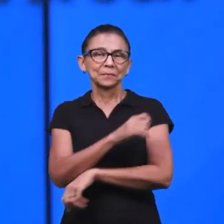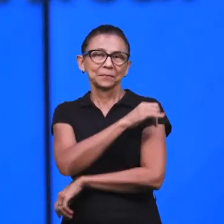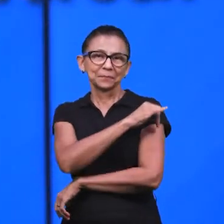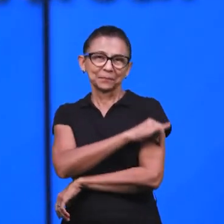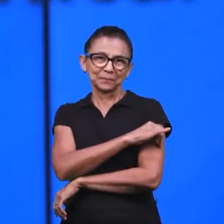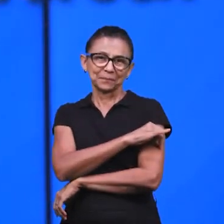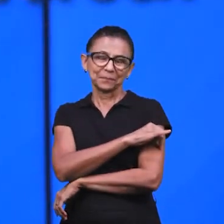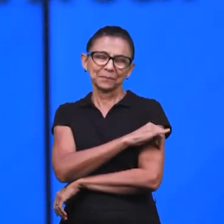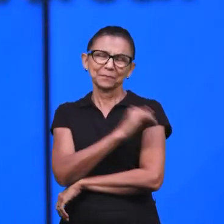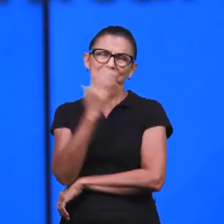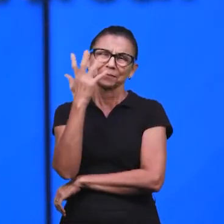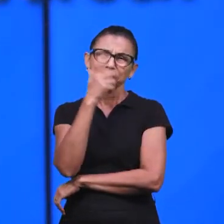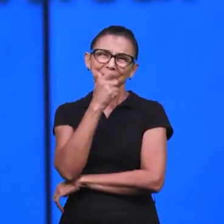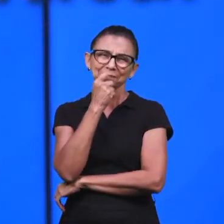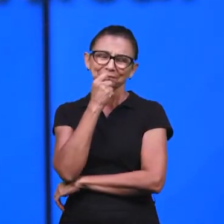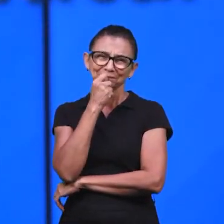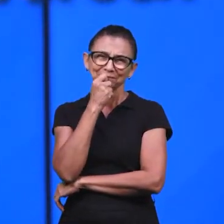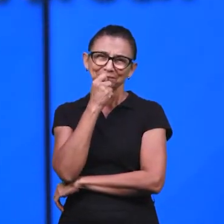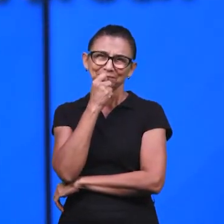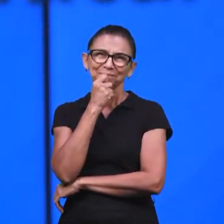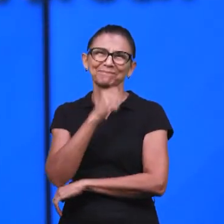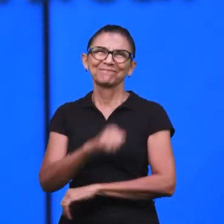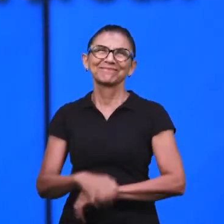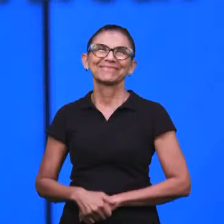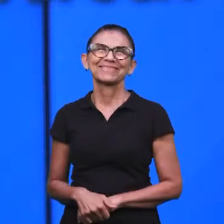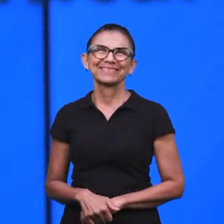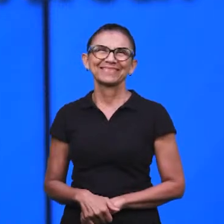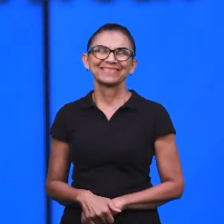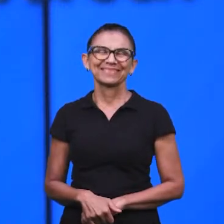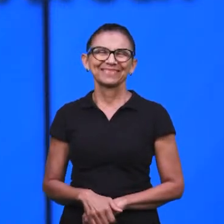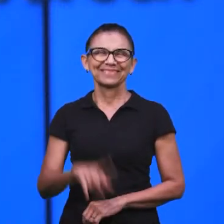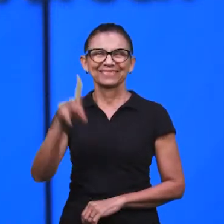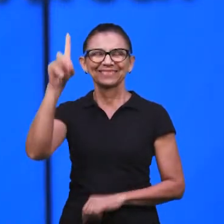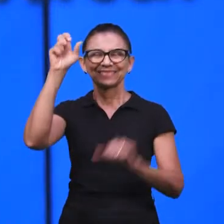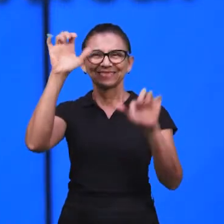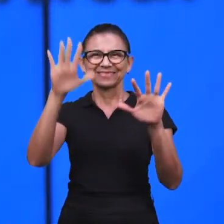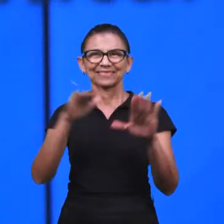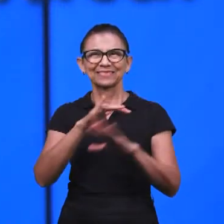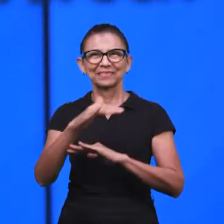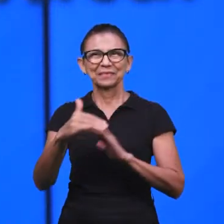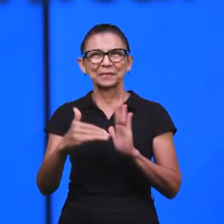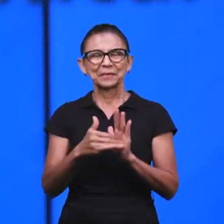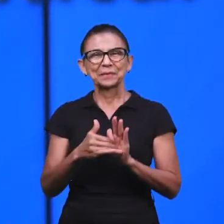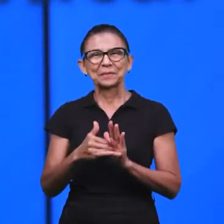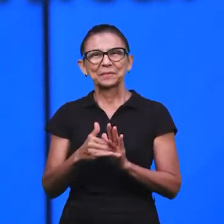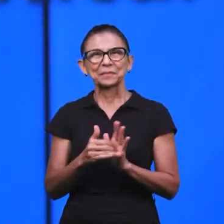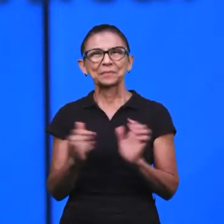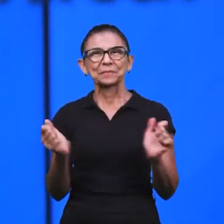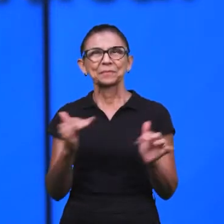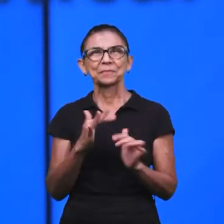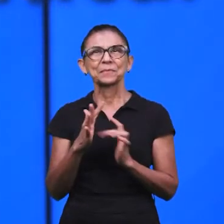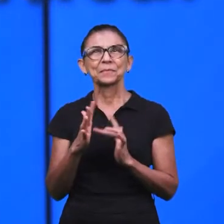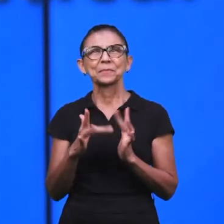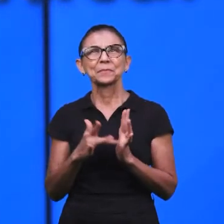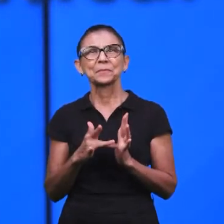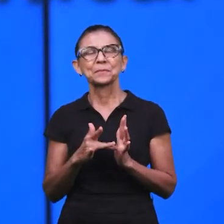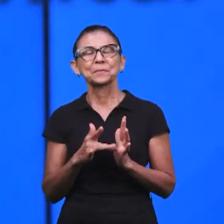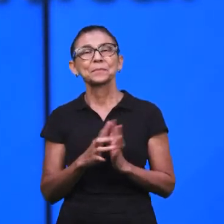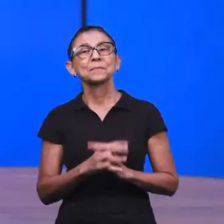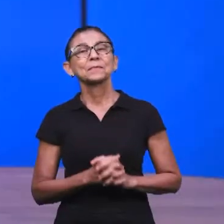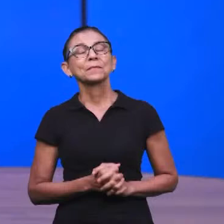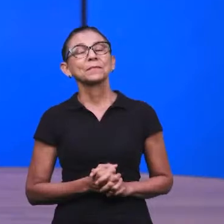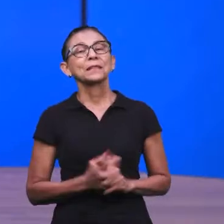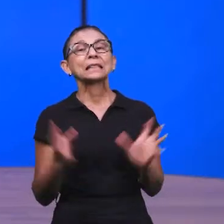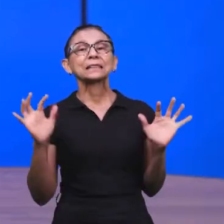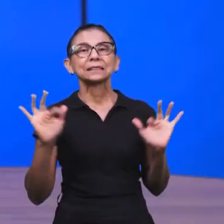da igreja de Niterói, no estado do Rio de Janeiro. Lindas crianças, né? Bem brasileiras. E Deus abençoe, então, a todos, viu? Glória a Jesus.